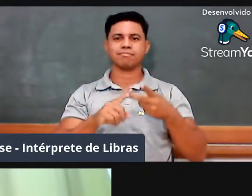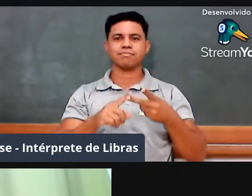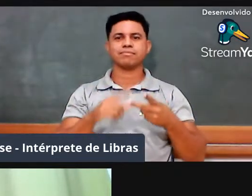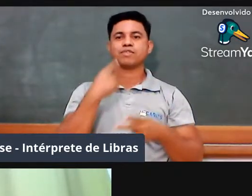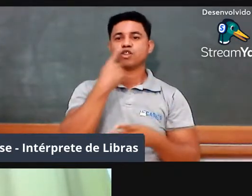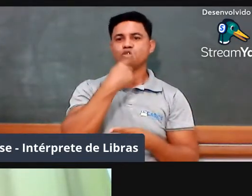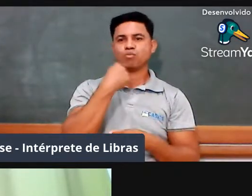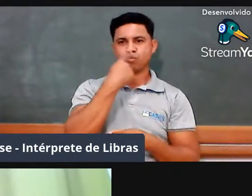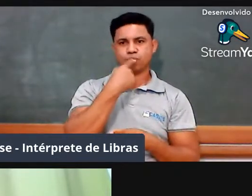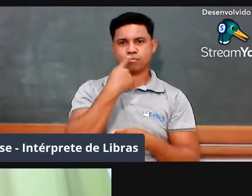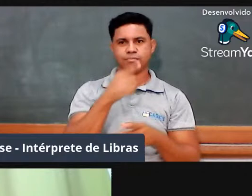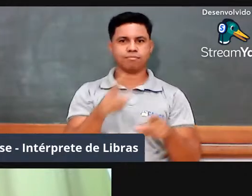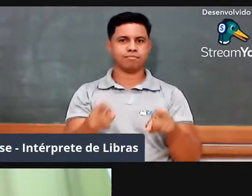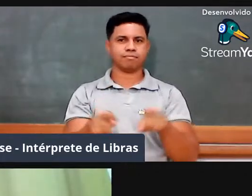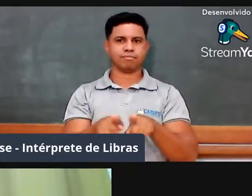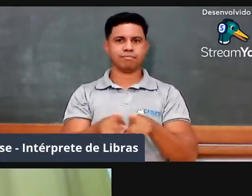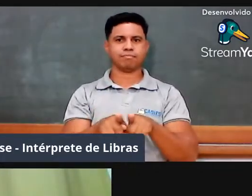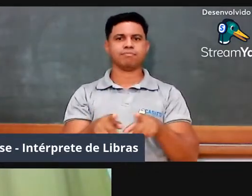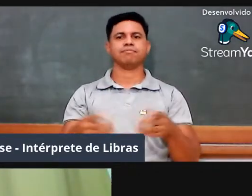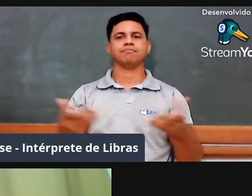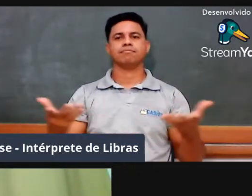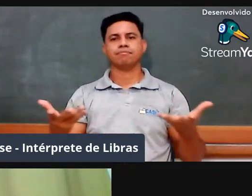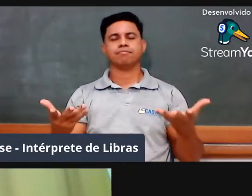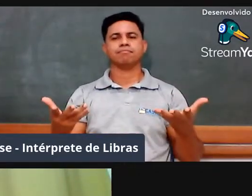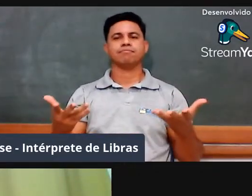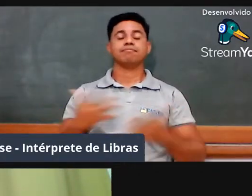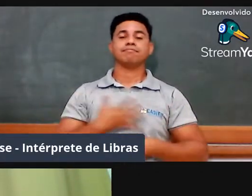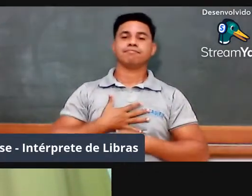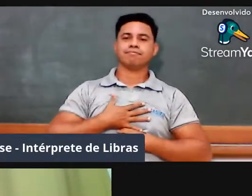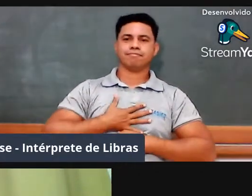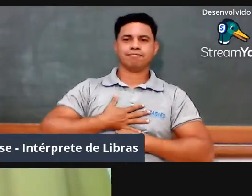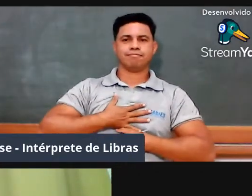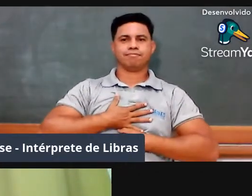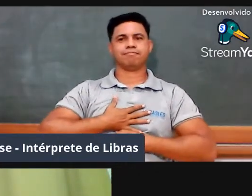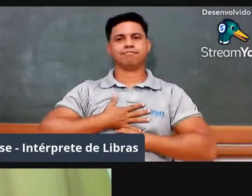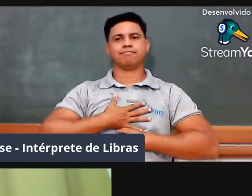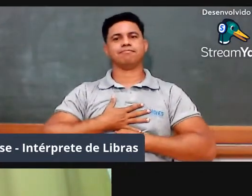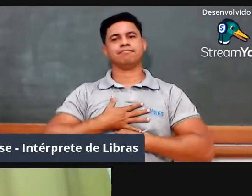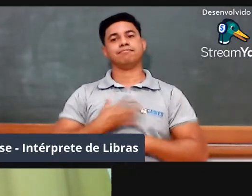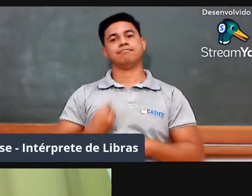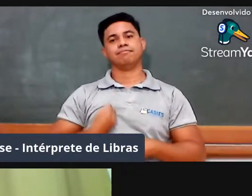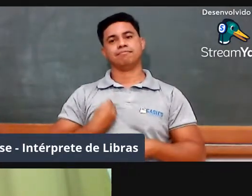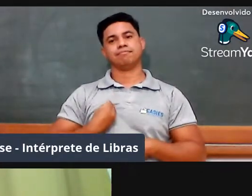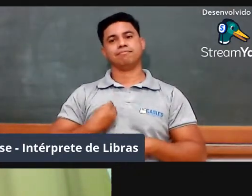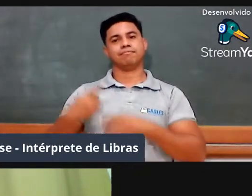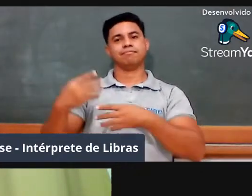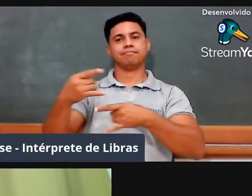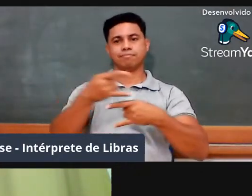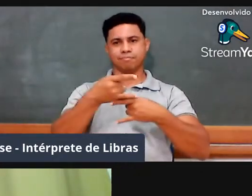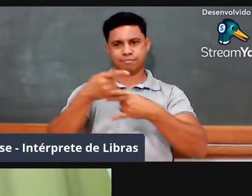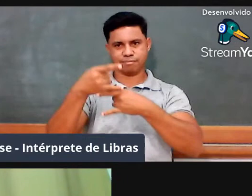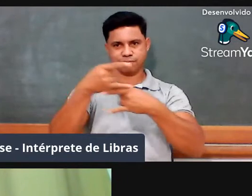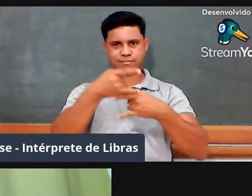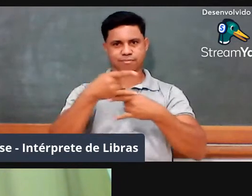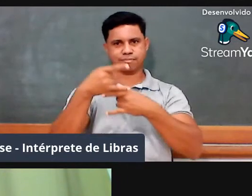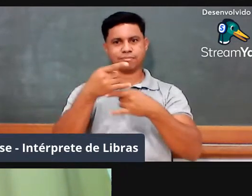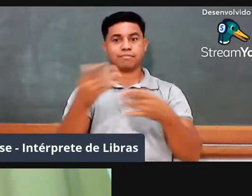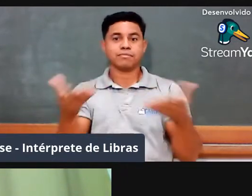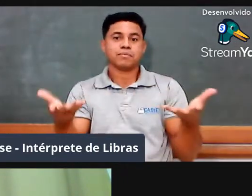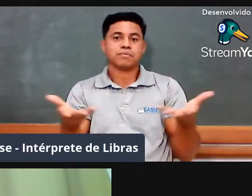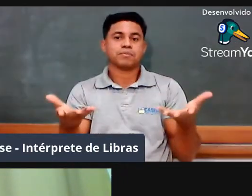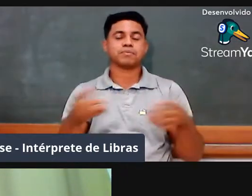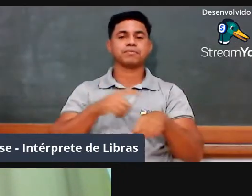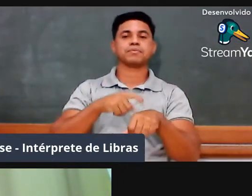Bom, é com imenso prazer que a gente participa dessa webinar. Primeiramente, queremos aqui